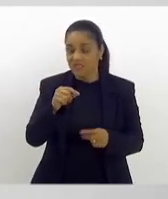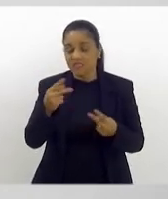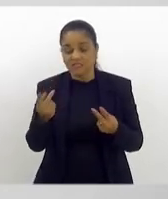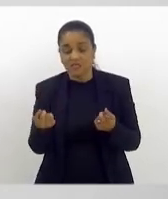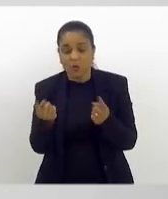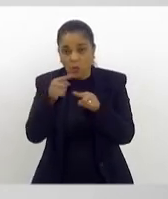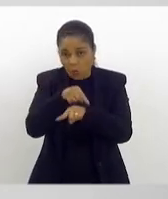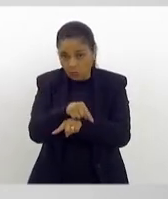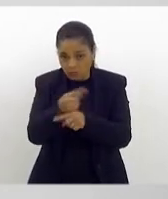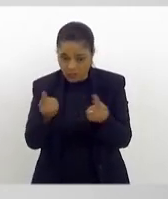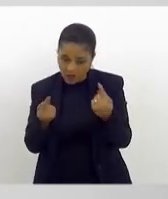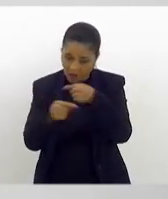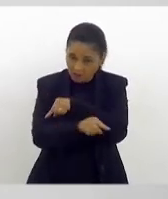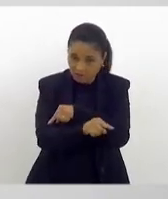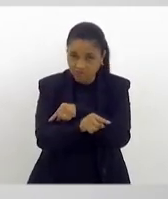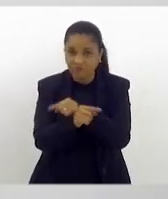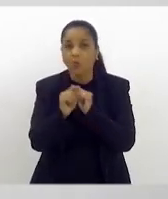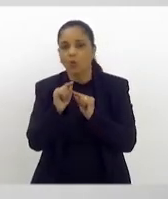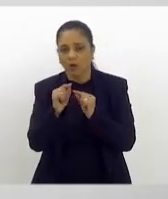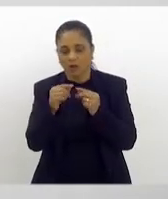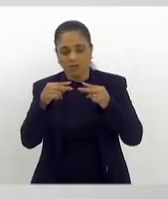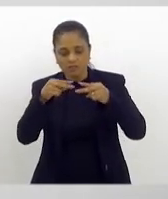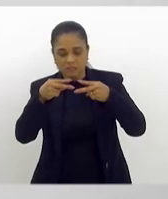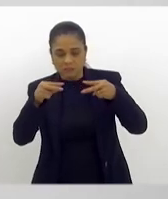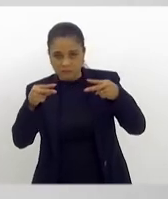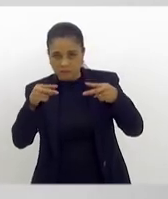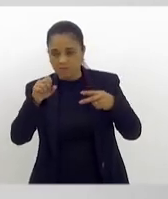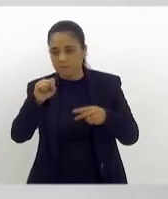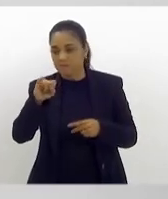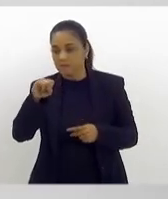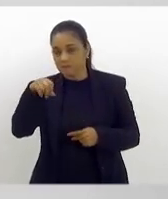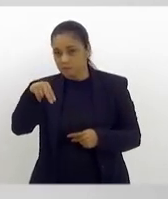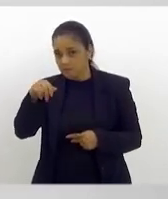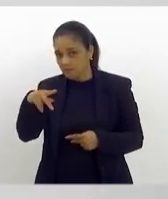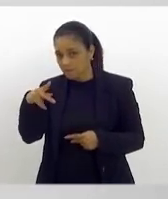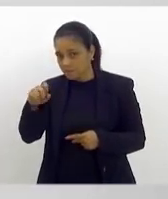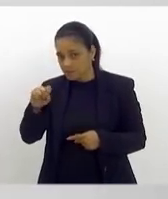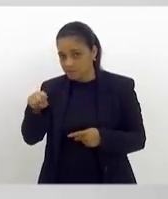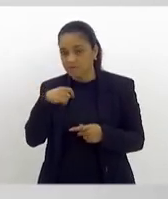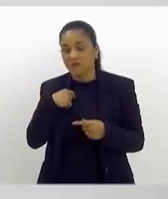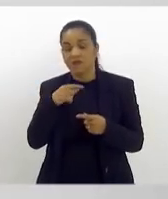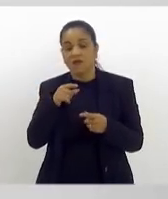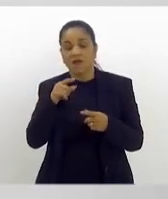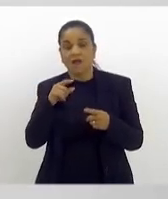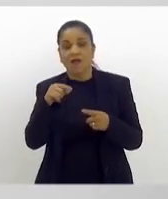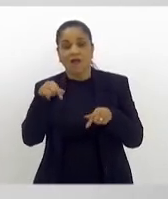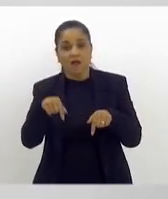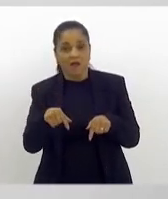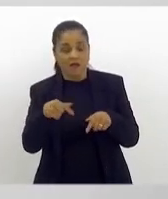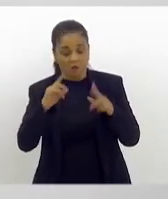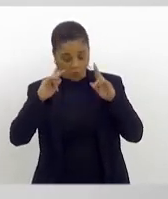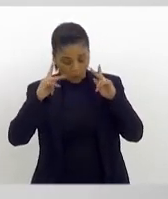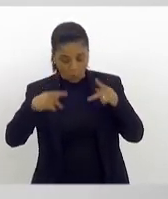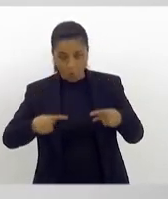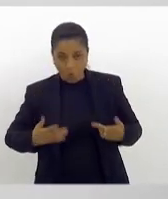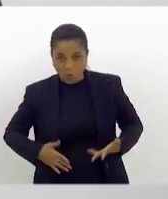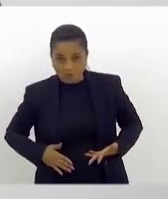Mas a natureza busca o que a gente chama de equilíbrio, ou homeostasia. homeostasia.